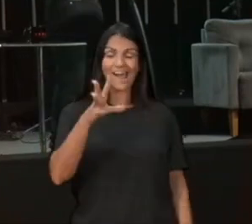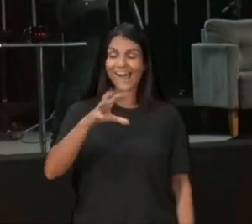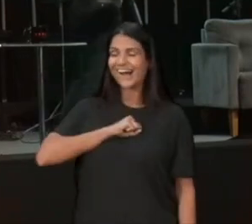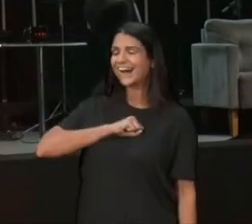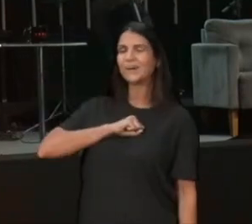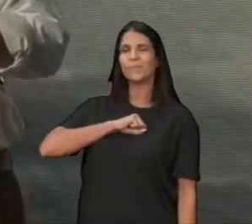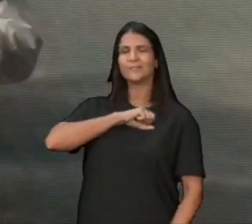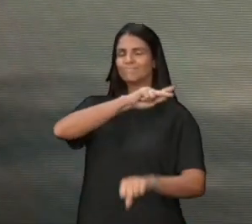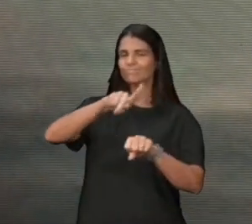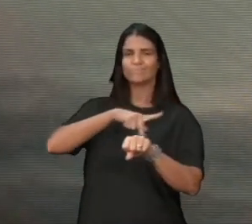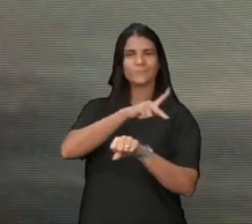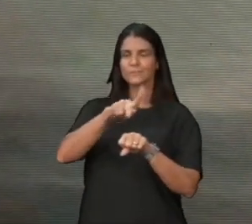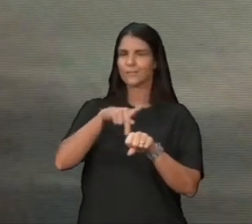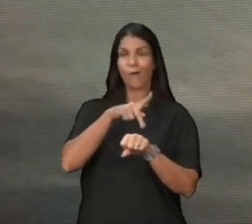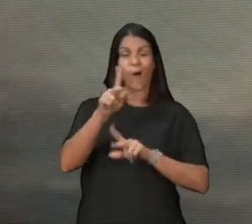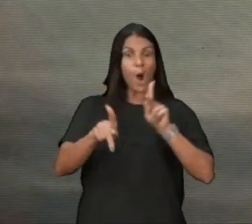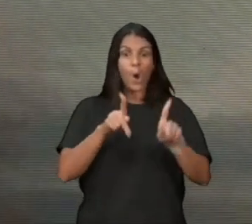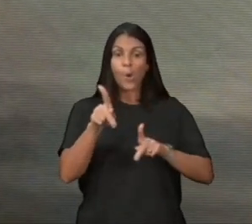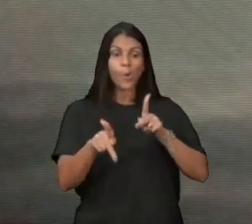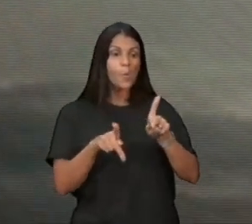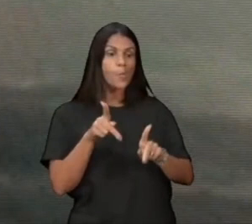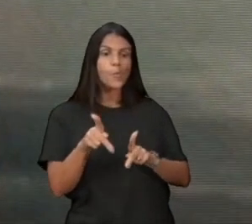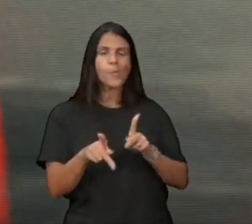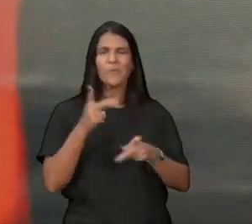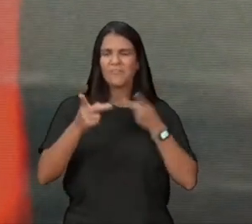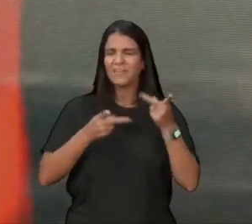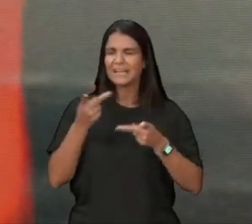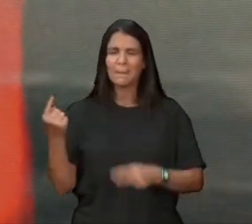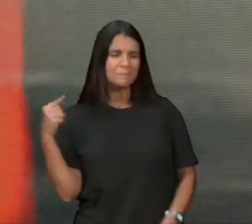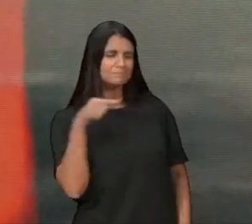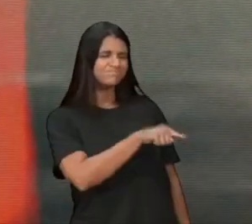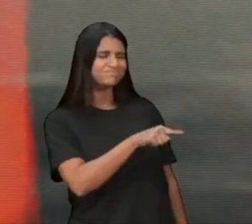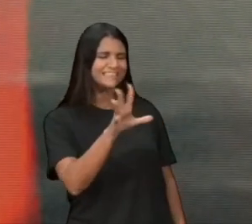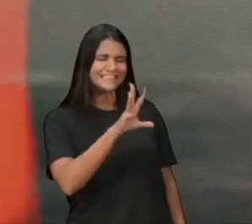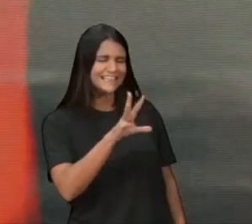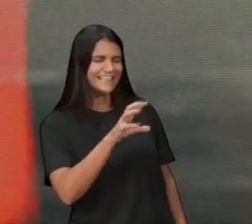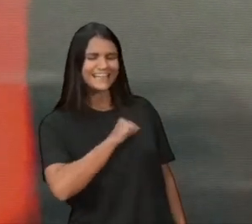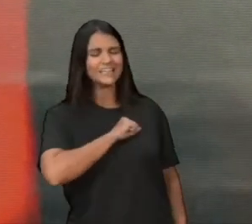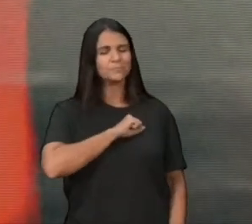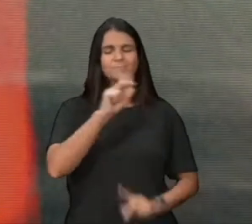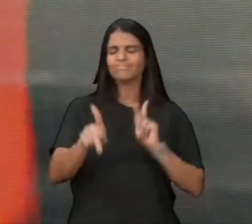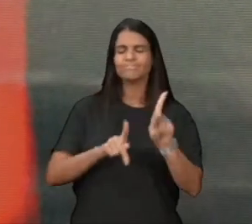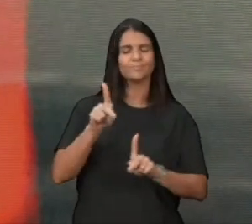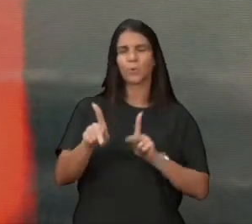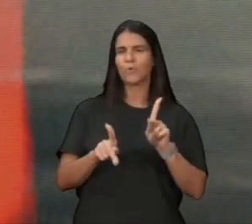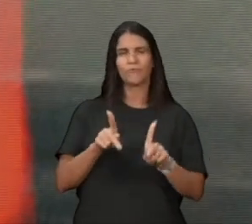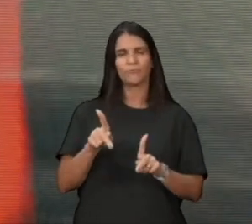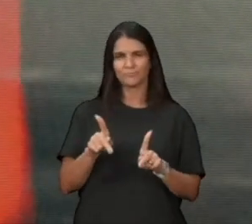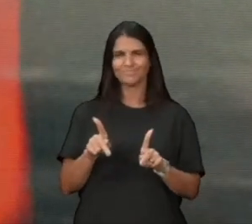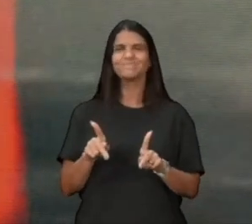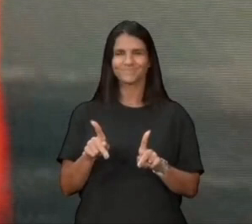olha o que as autoridades religiosas disseram, ele ama a nossa nação, ele está lá, para não ter conflito, mas eles não se sentem